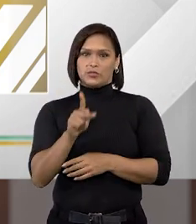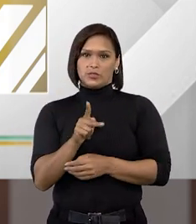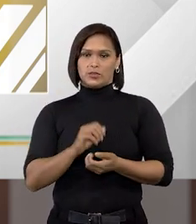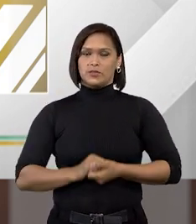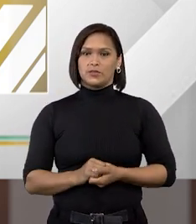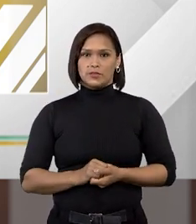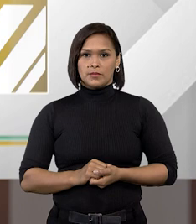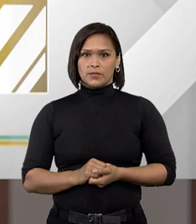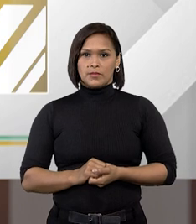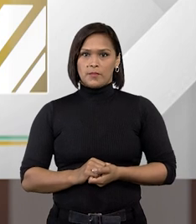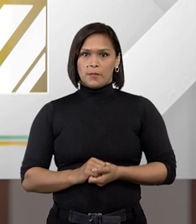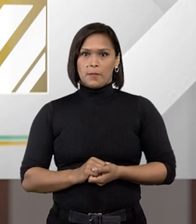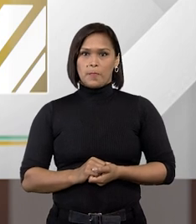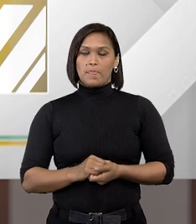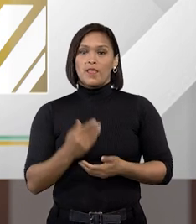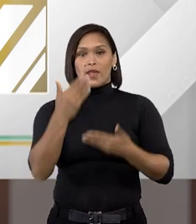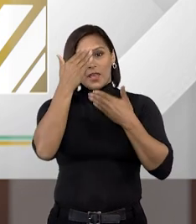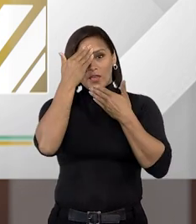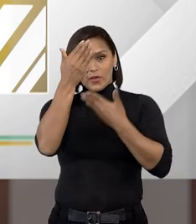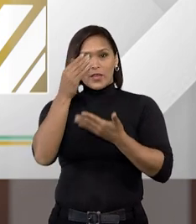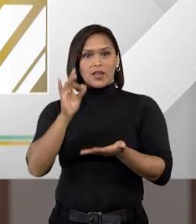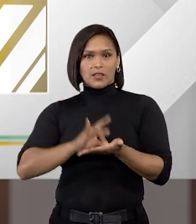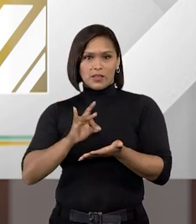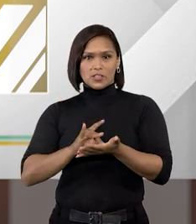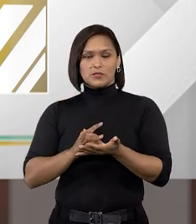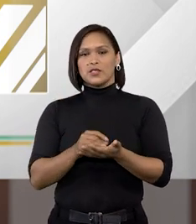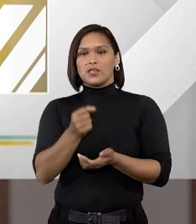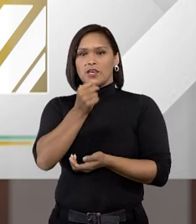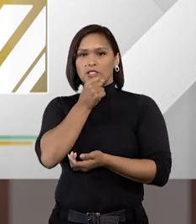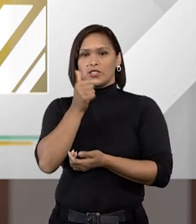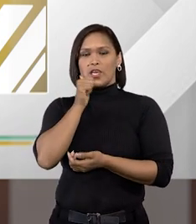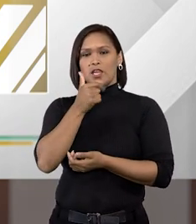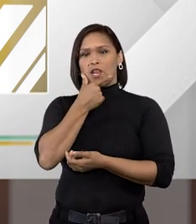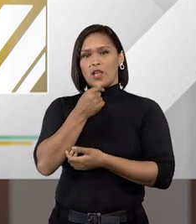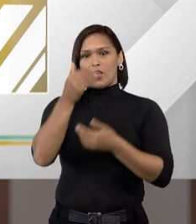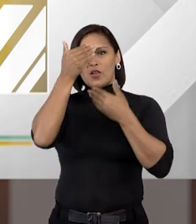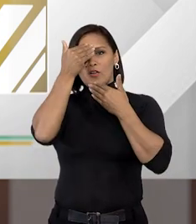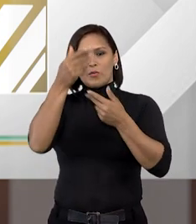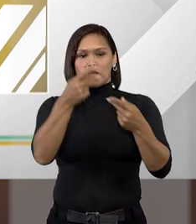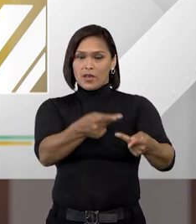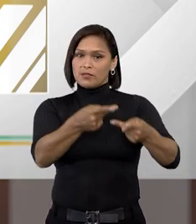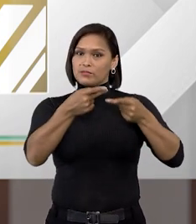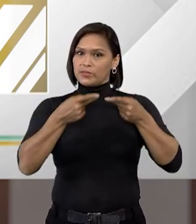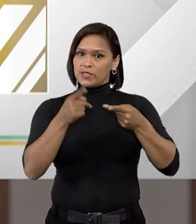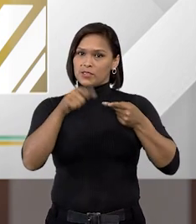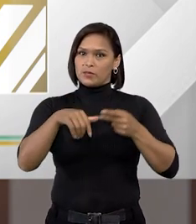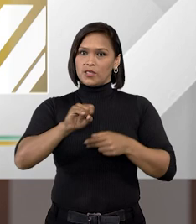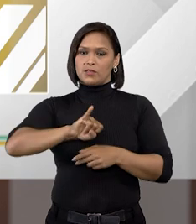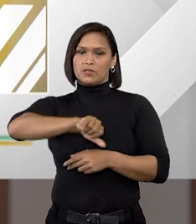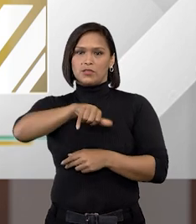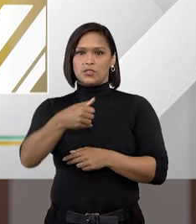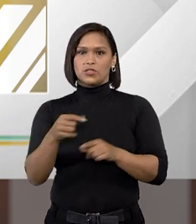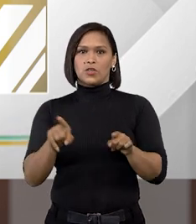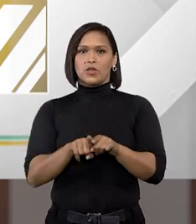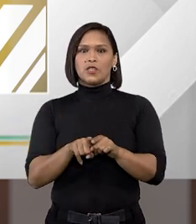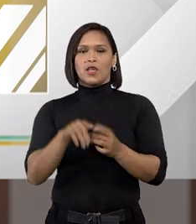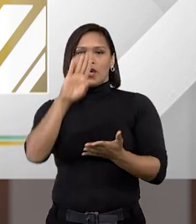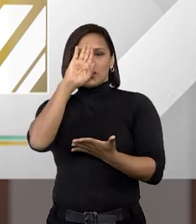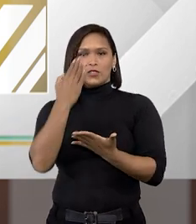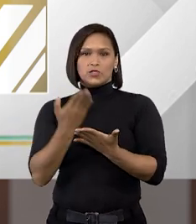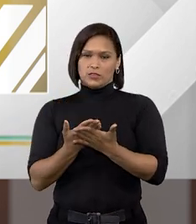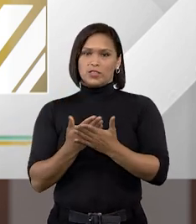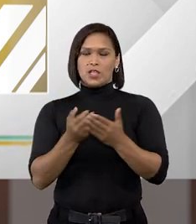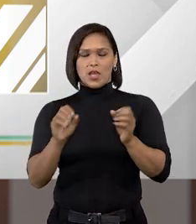Bruno eu que agradeço Fátima Tiago muito obrigado por nos receberem aqui espero que